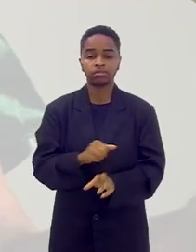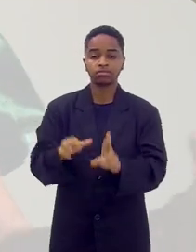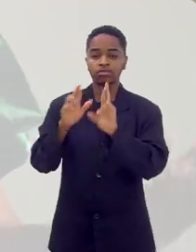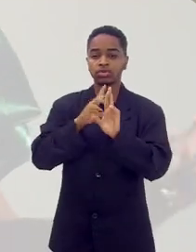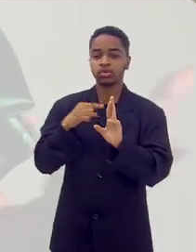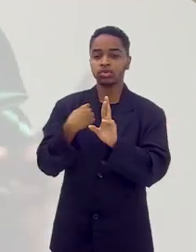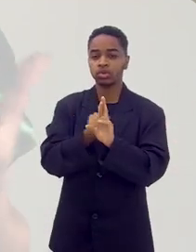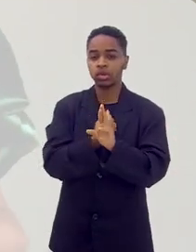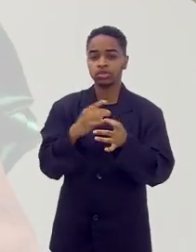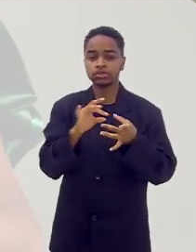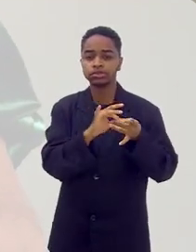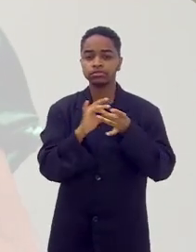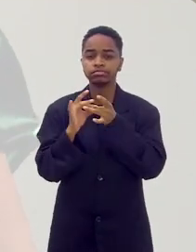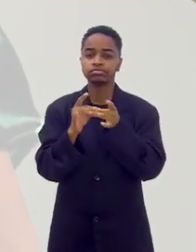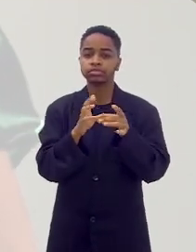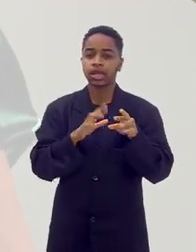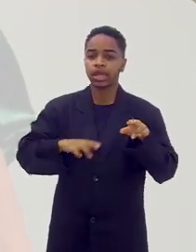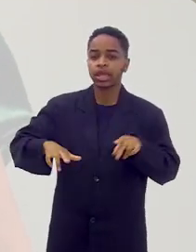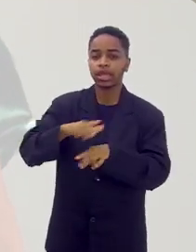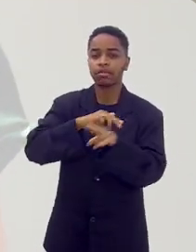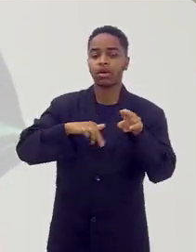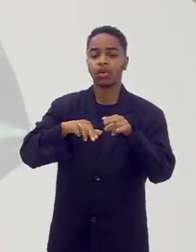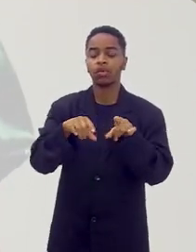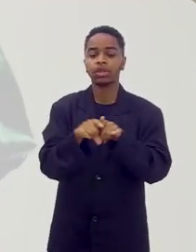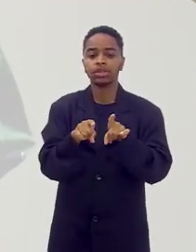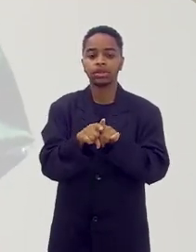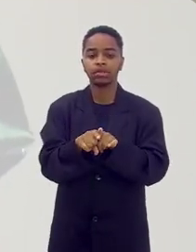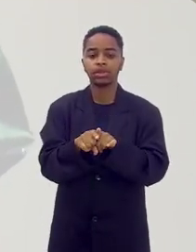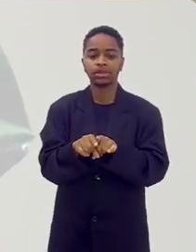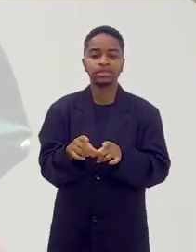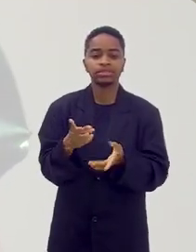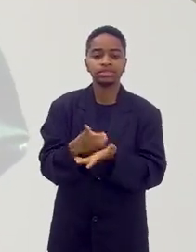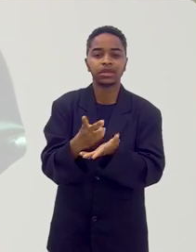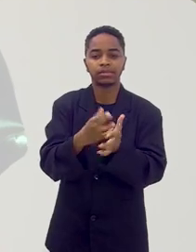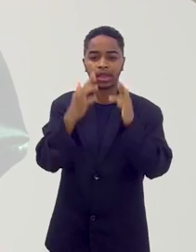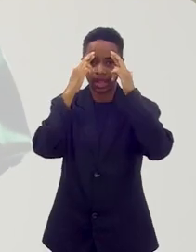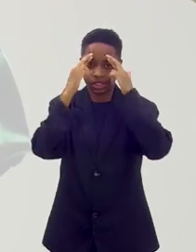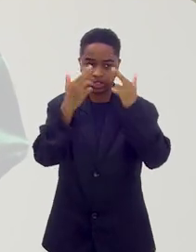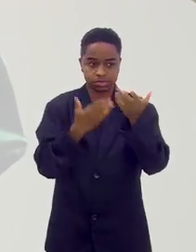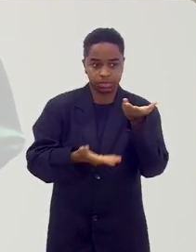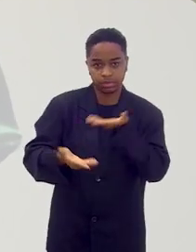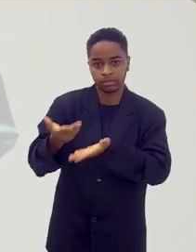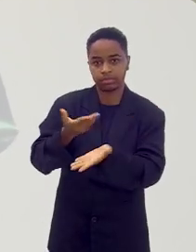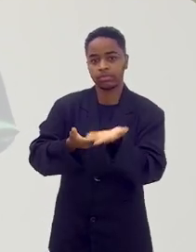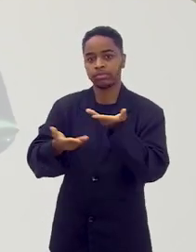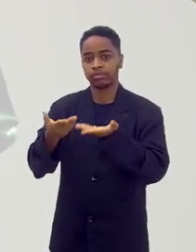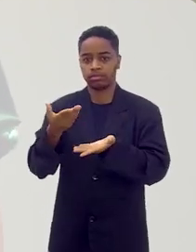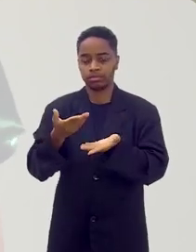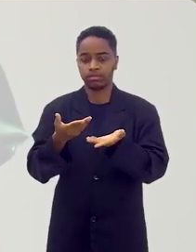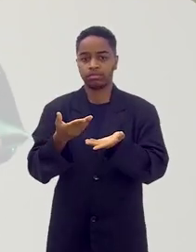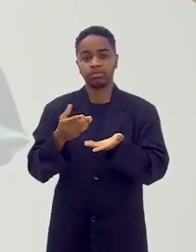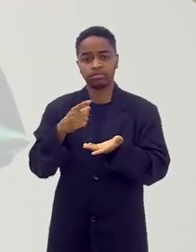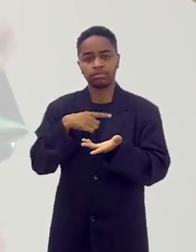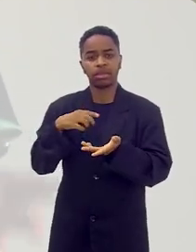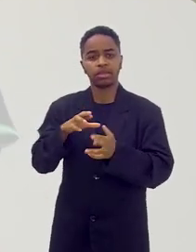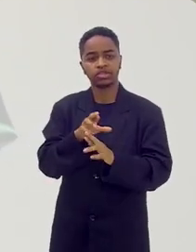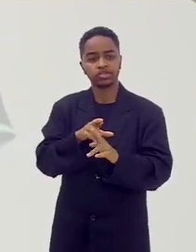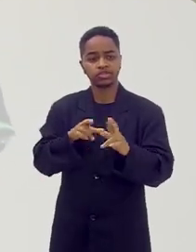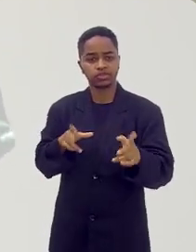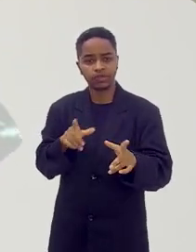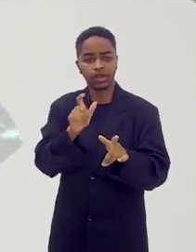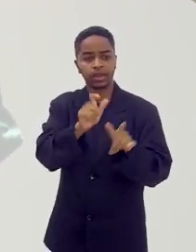né? Que todos nós sejamos irmãos e que sejamos sempre respeitosos uns com os outros, com as